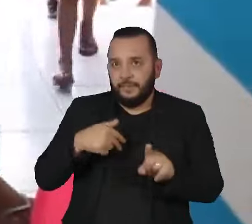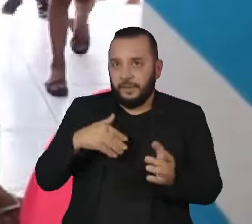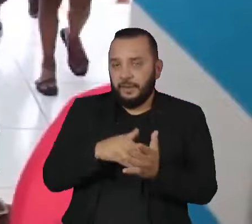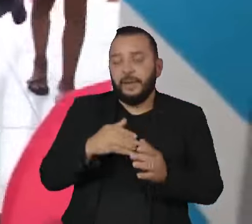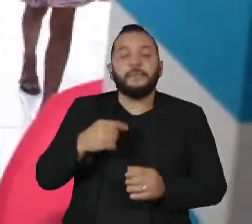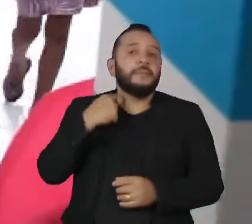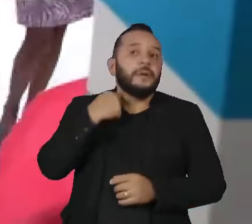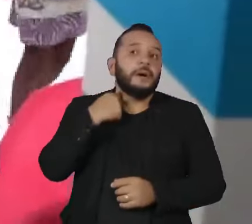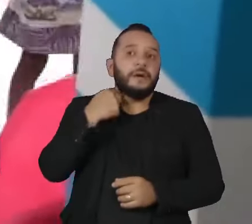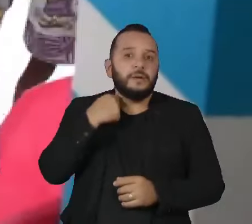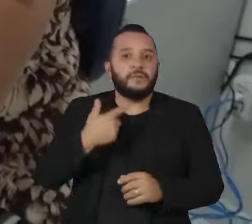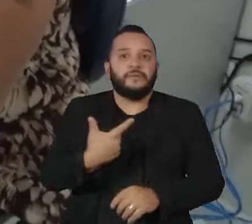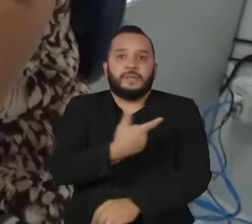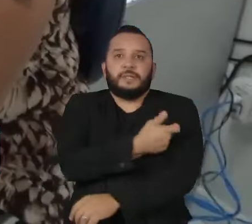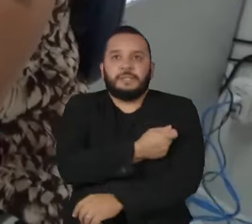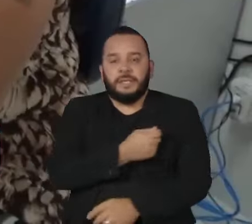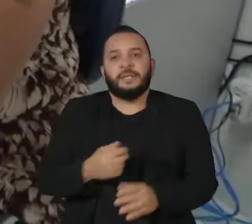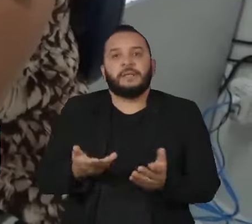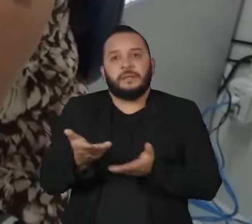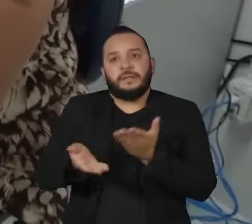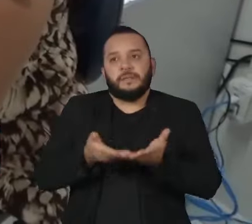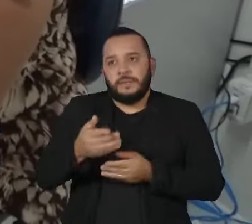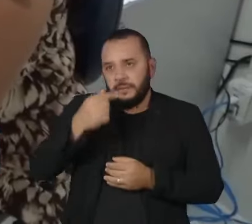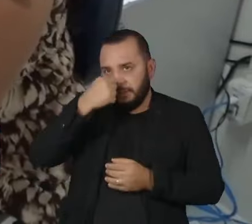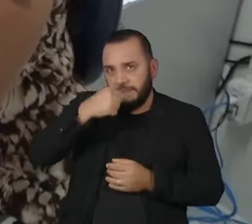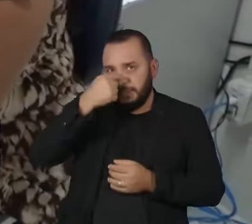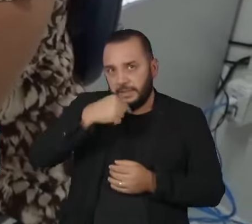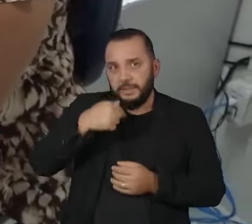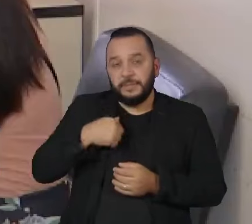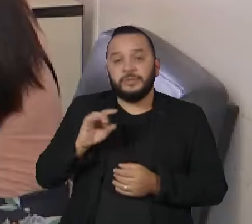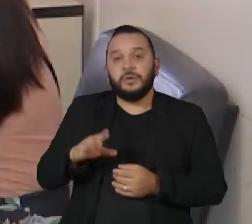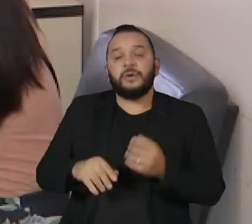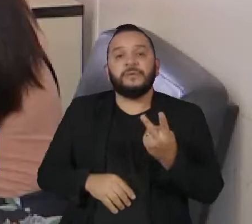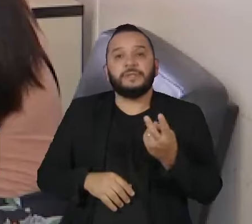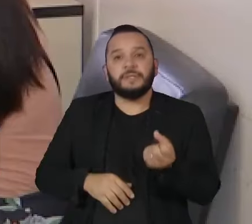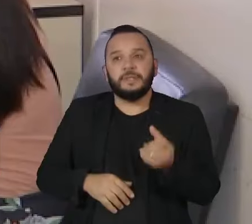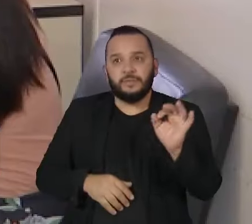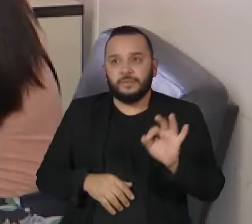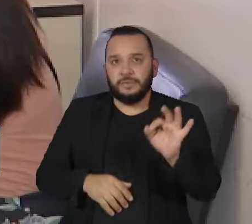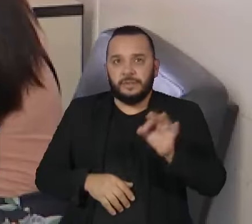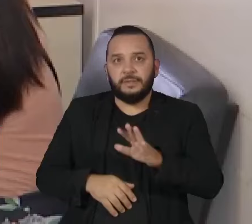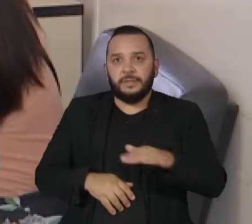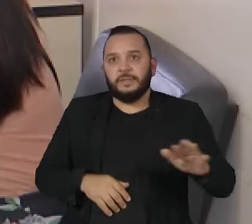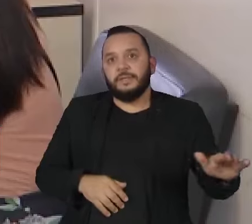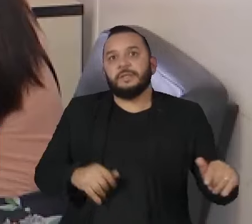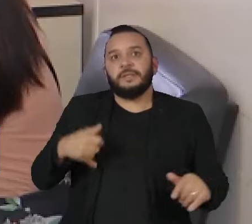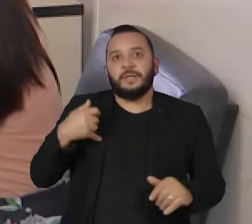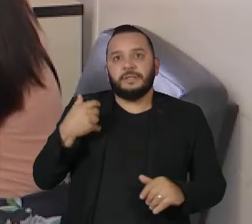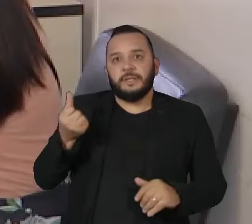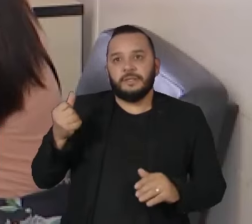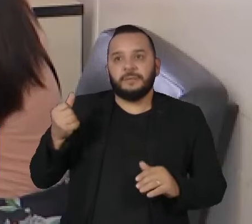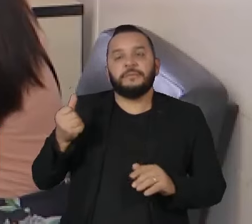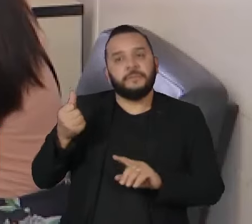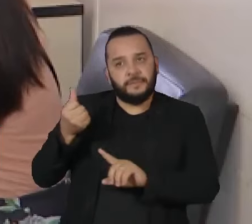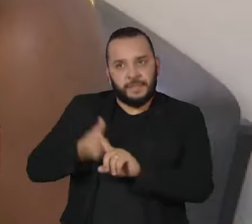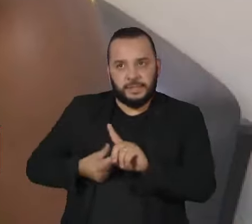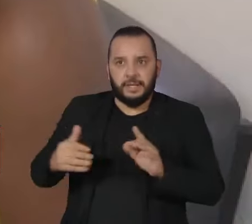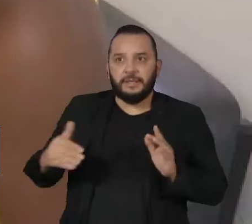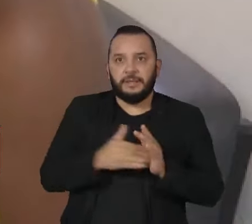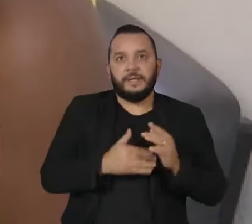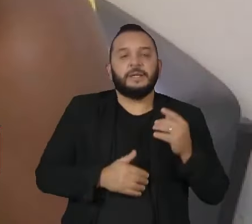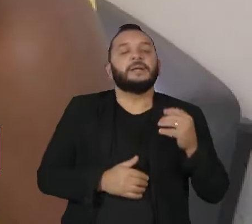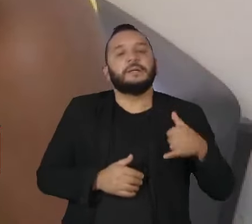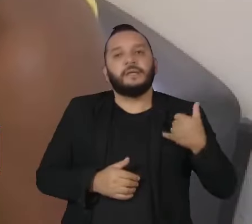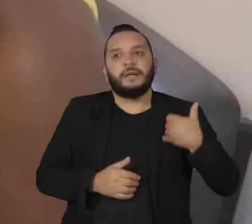contra a influenza, por exemplo, foi aplicada em apenas cerca de 26% das crianças de seis meses a seis anos, sendo que a meta do